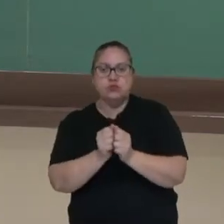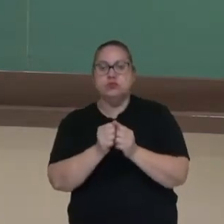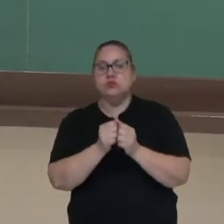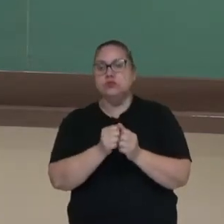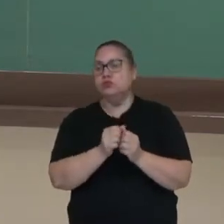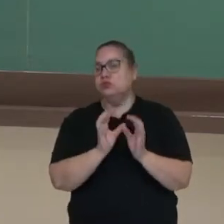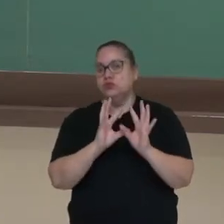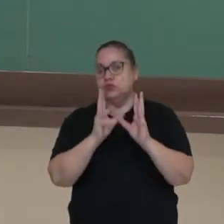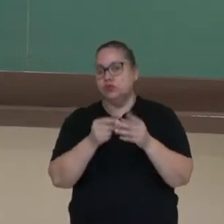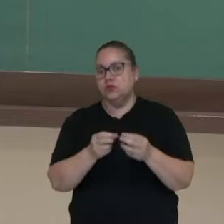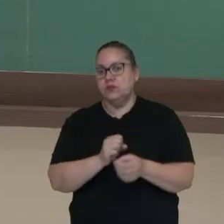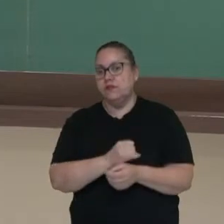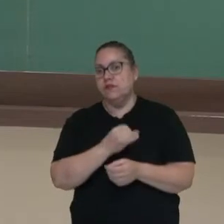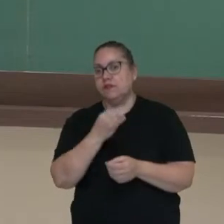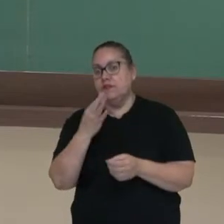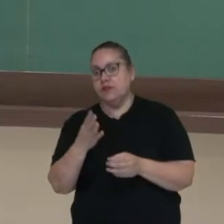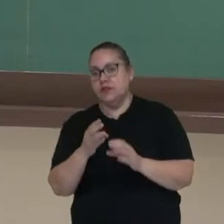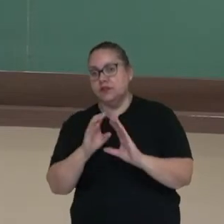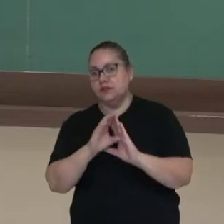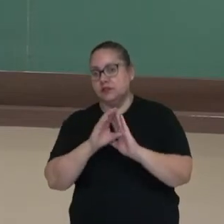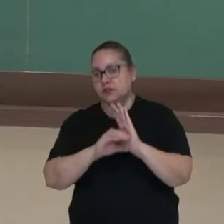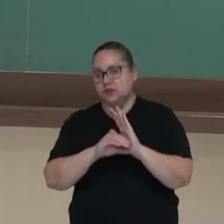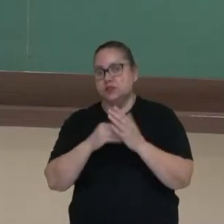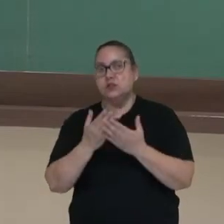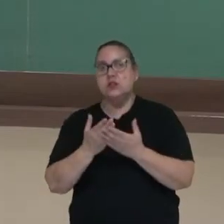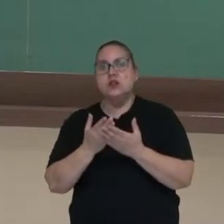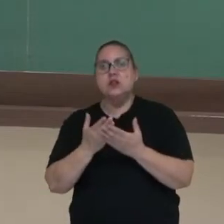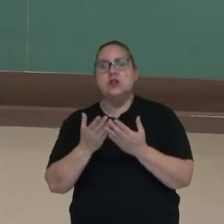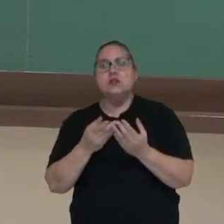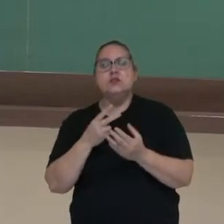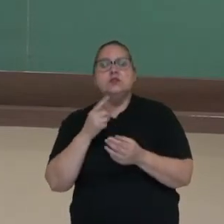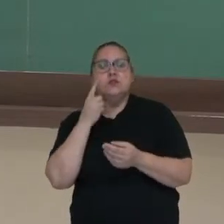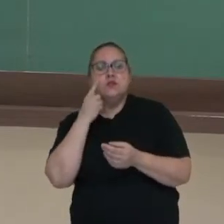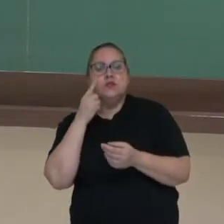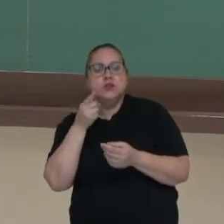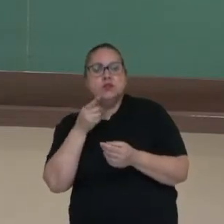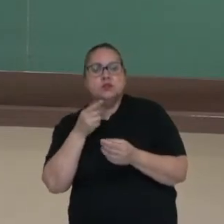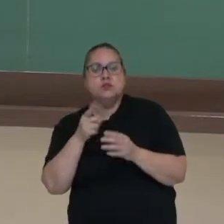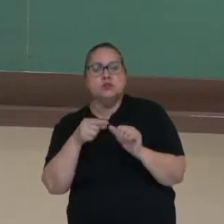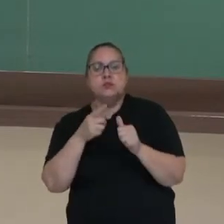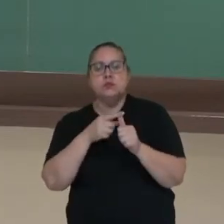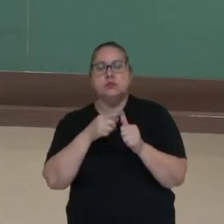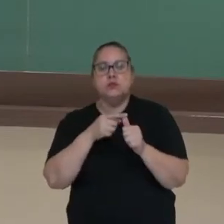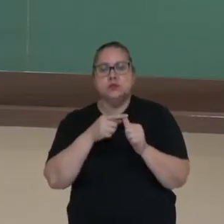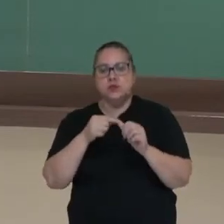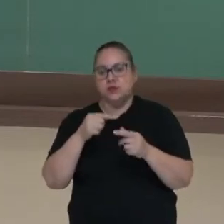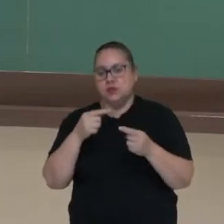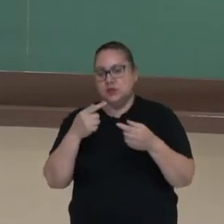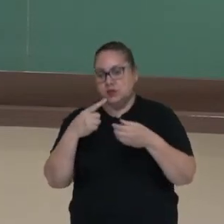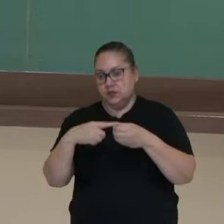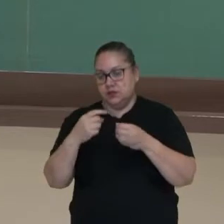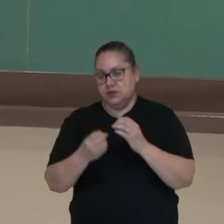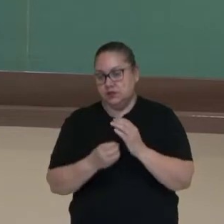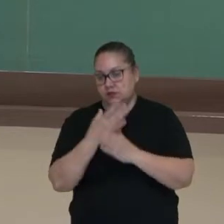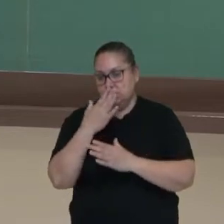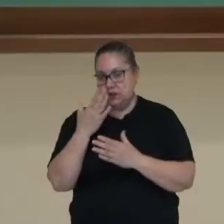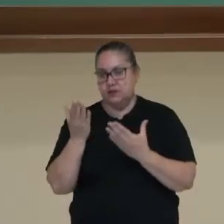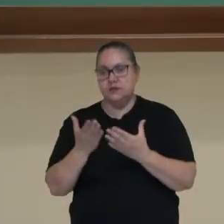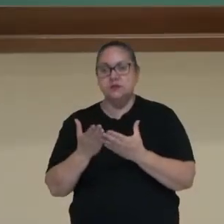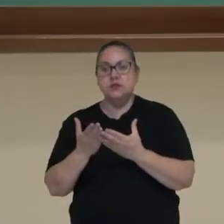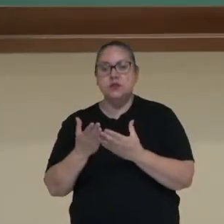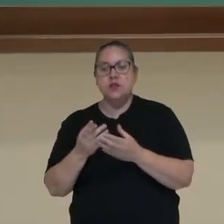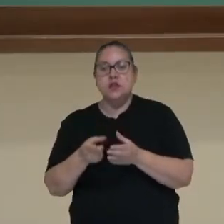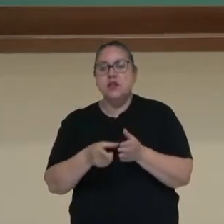reúnem várias características. E aí a gente vê que nós temos primeiramente cidades naturais e espontâneas.